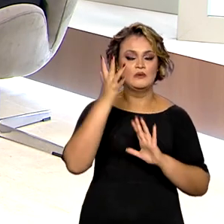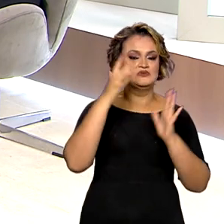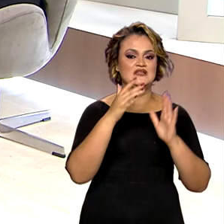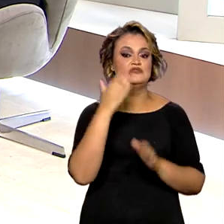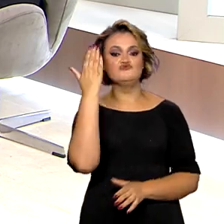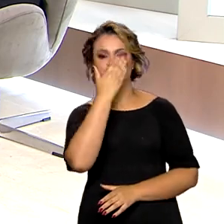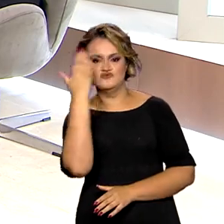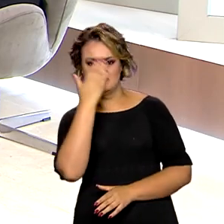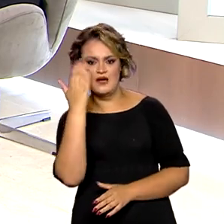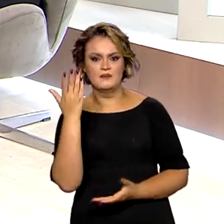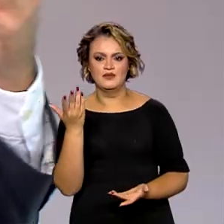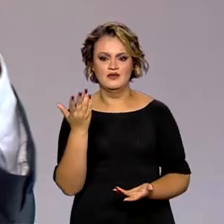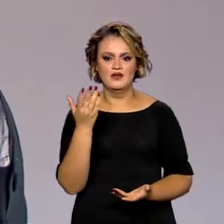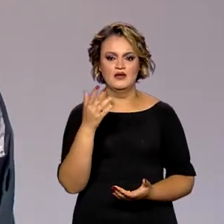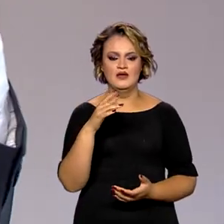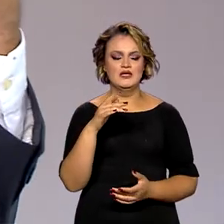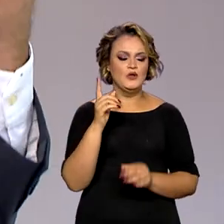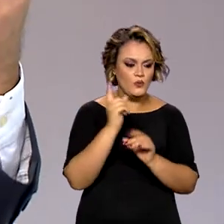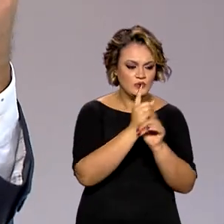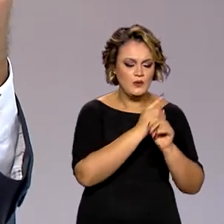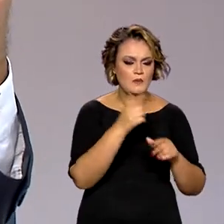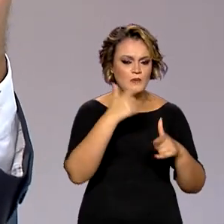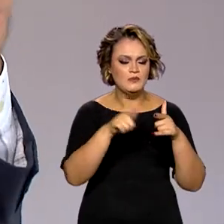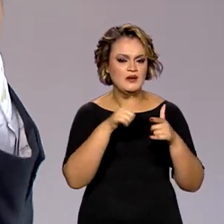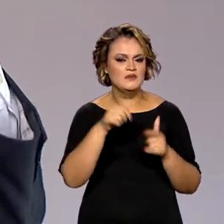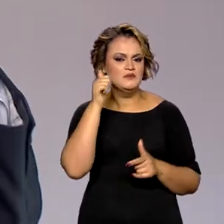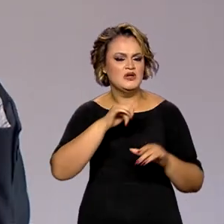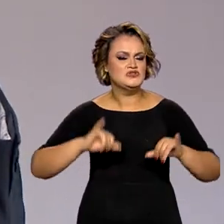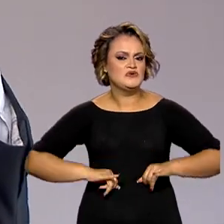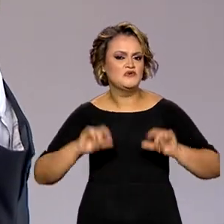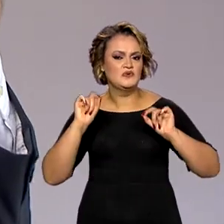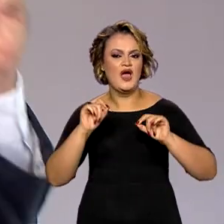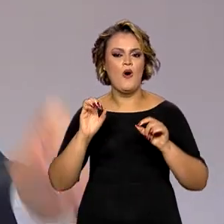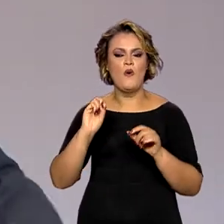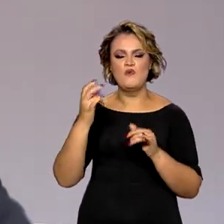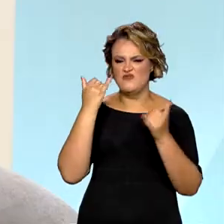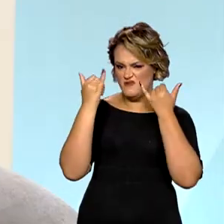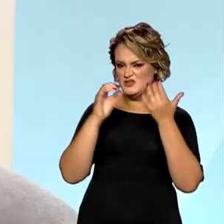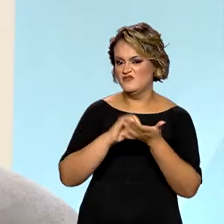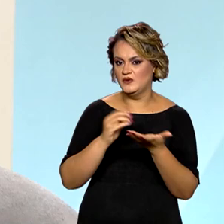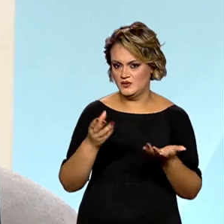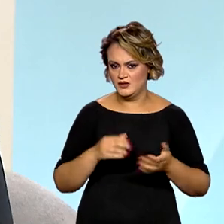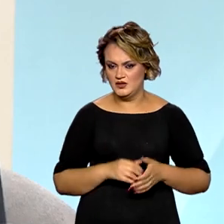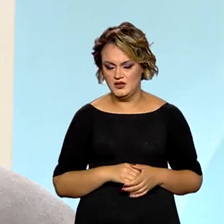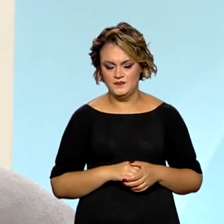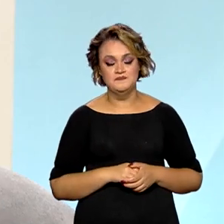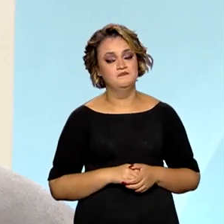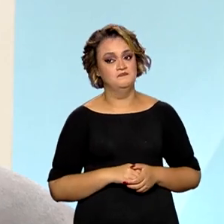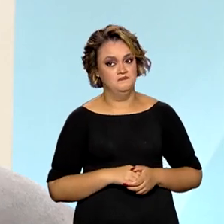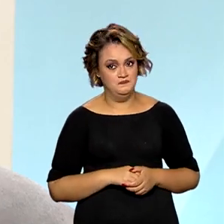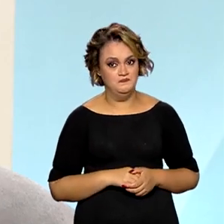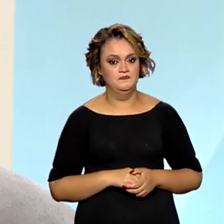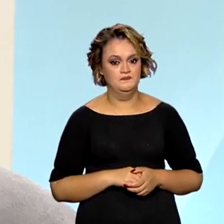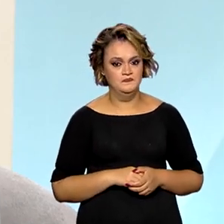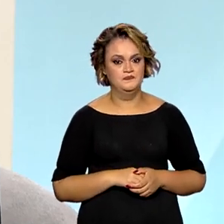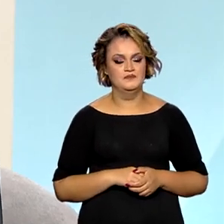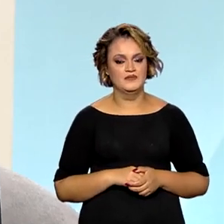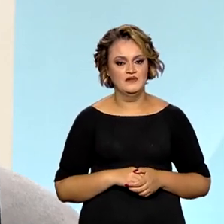mapeado os problemas que a mulher enfrenta no país ou ainda não? Hoje a gente enfrenta